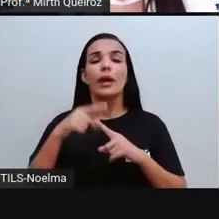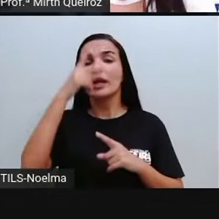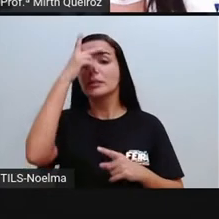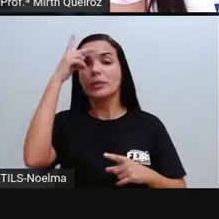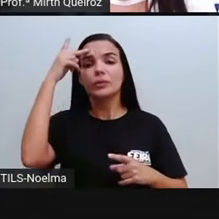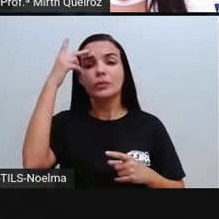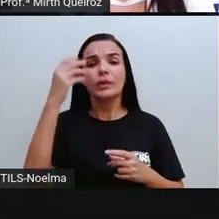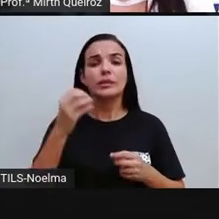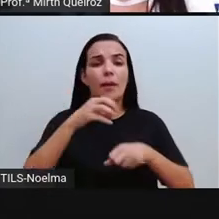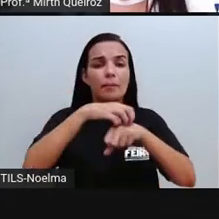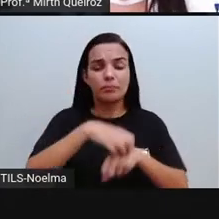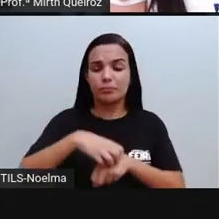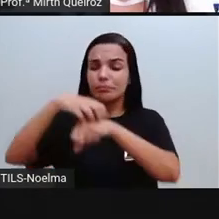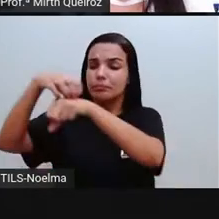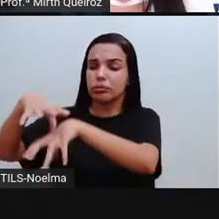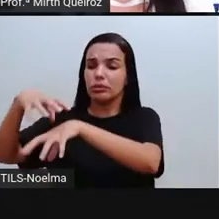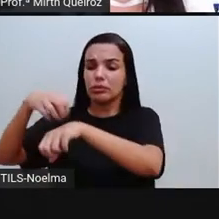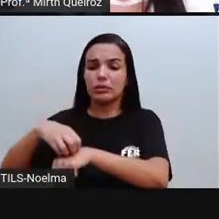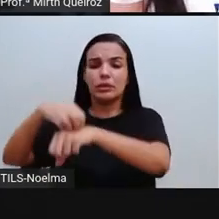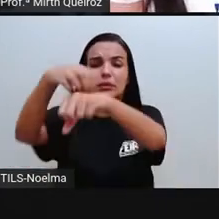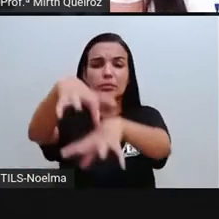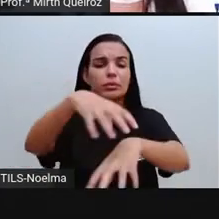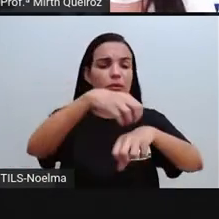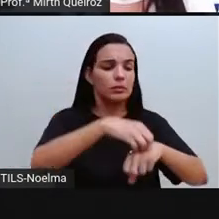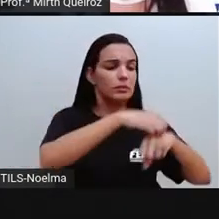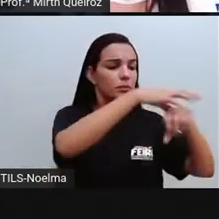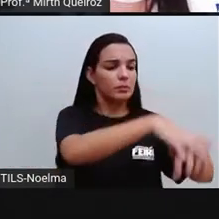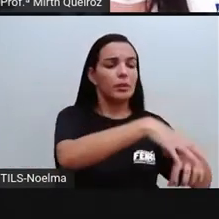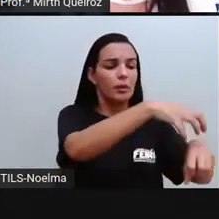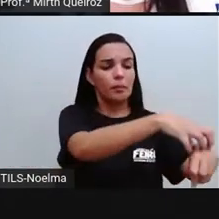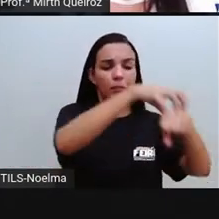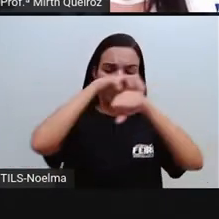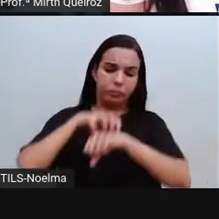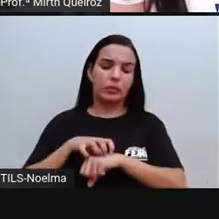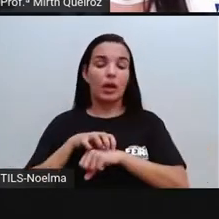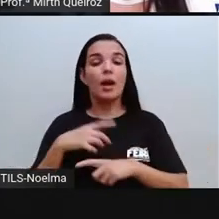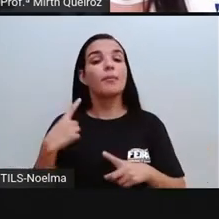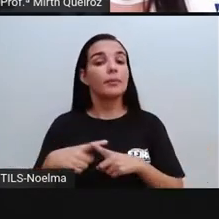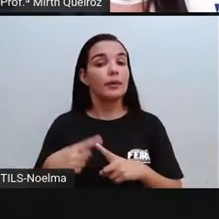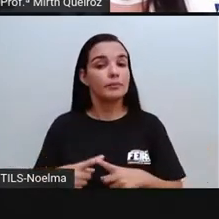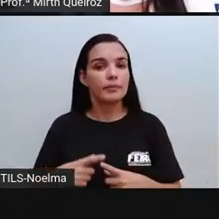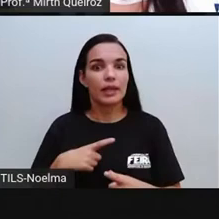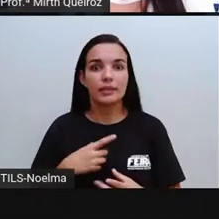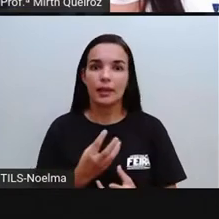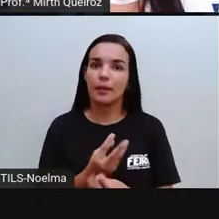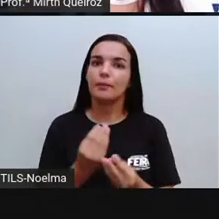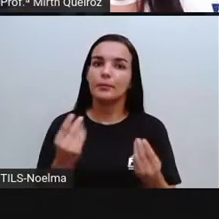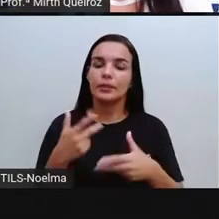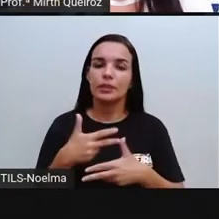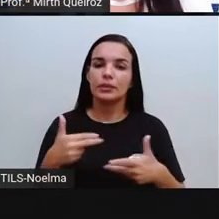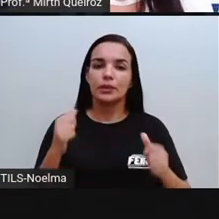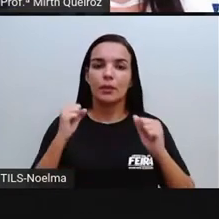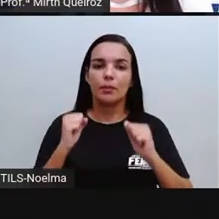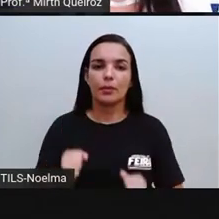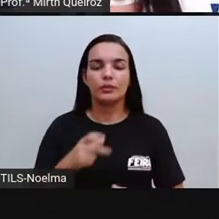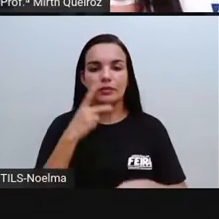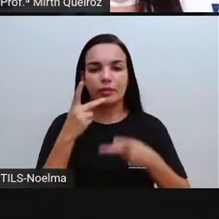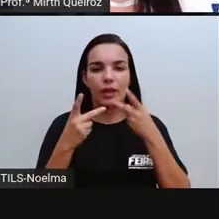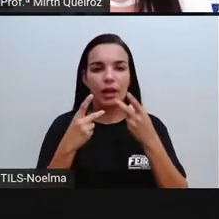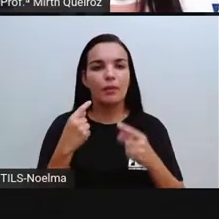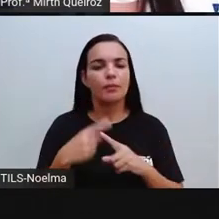Por que acontecem esses fluxos migratórios? Existem vários fatores que podem justificar isso. Pode ser por questões